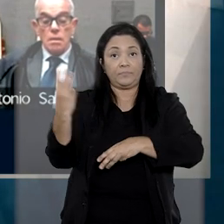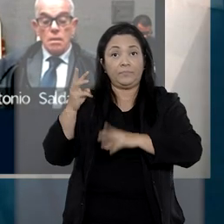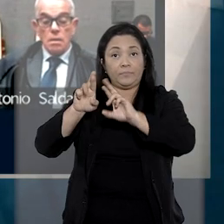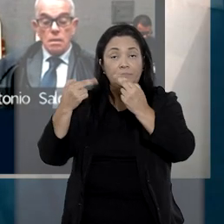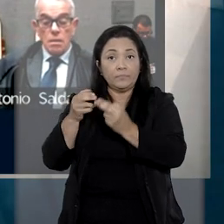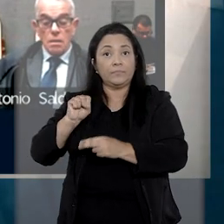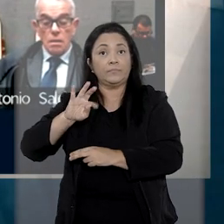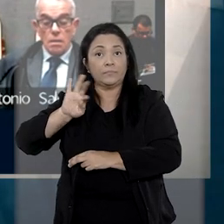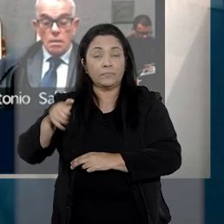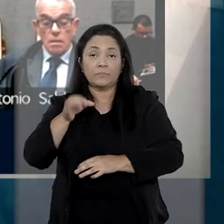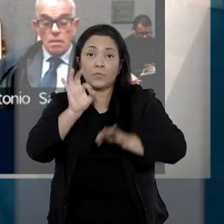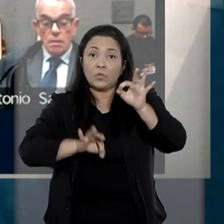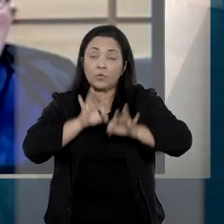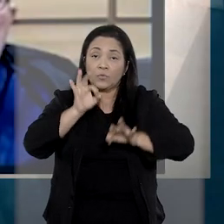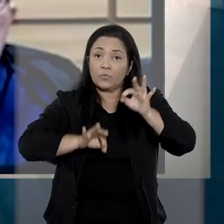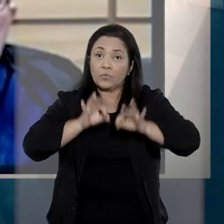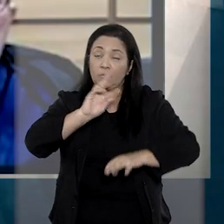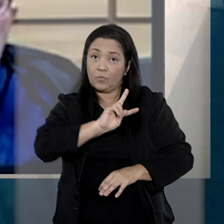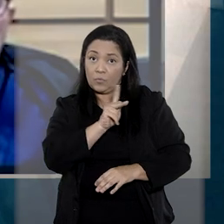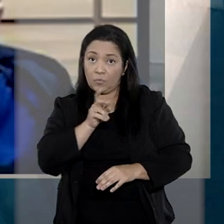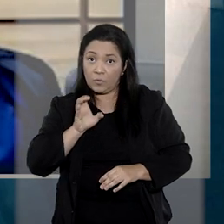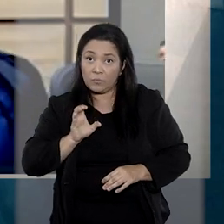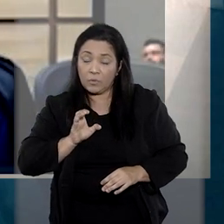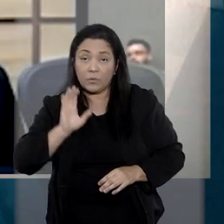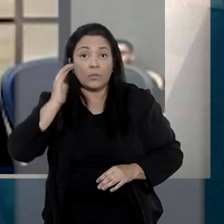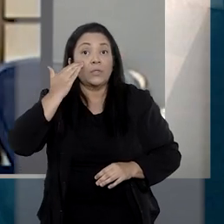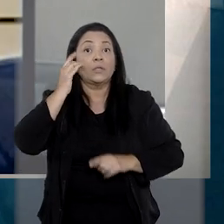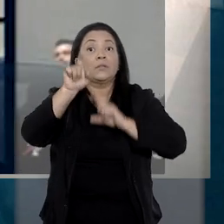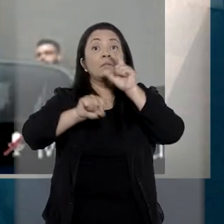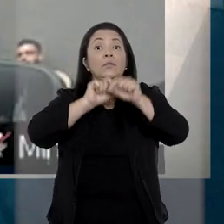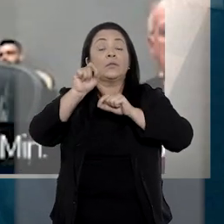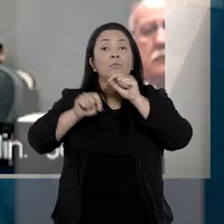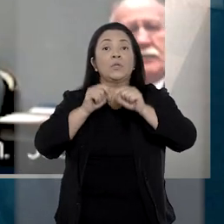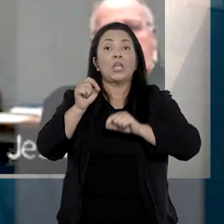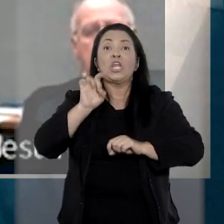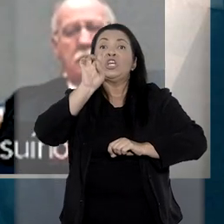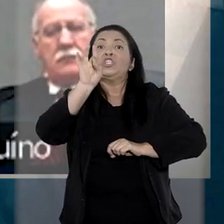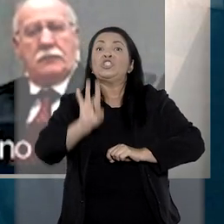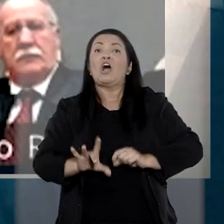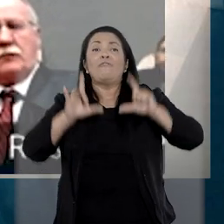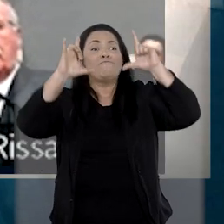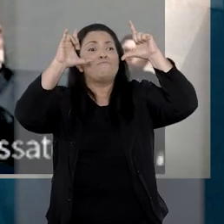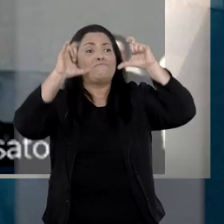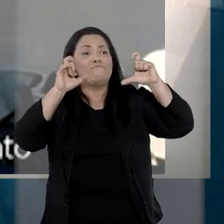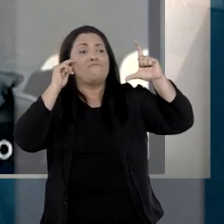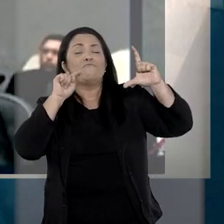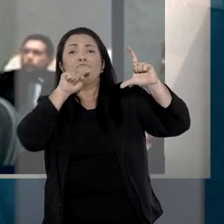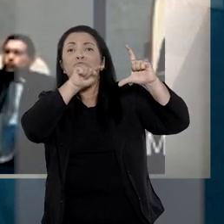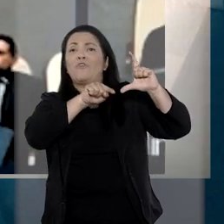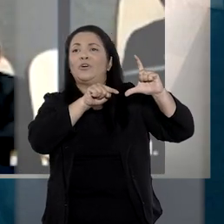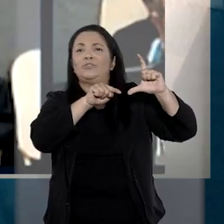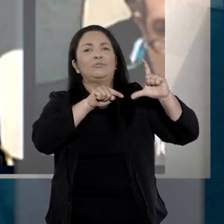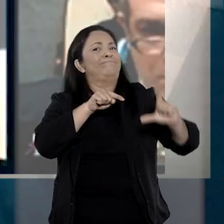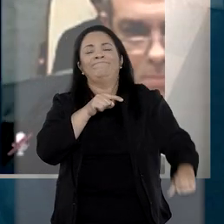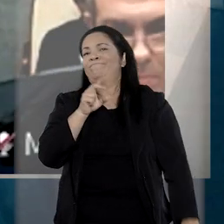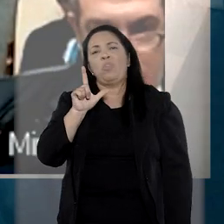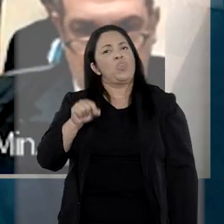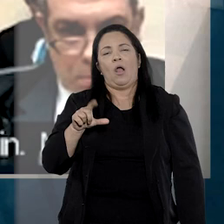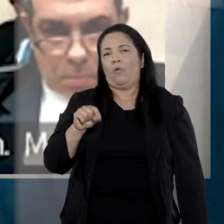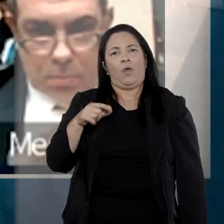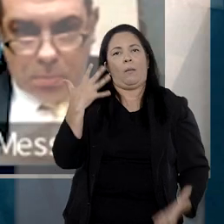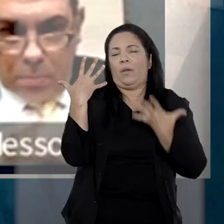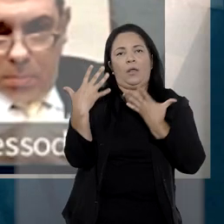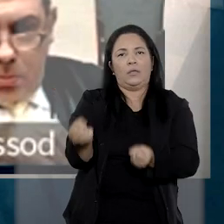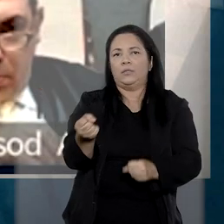ministros da terceira sessão do STJ ressaltaram o entendimento da corte de que apenas o reconhecimento fotográfico não serve como